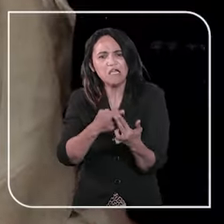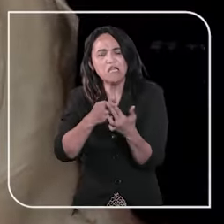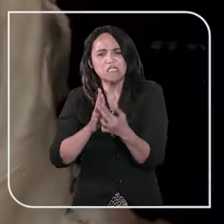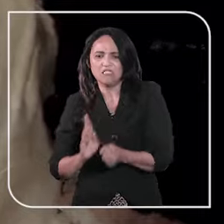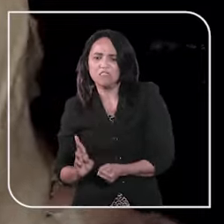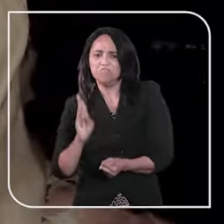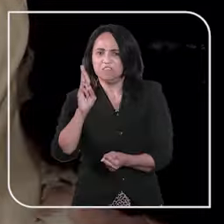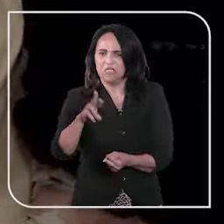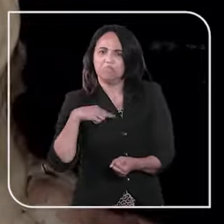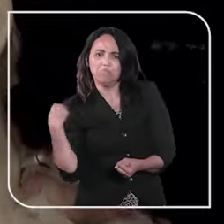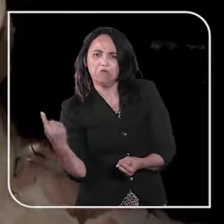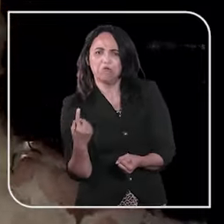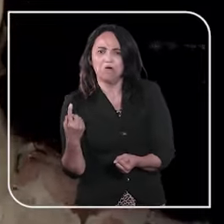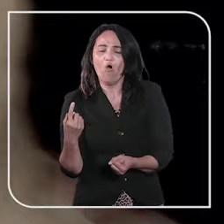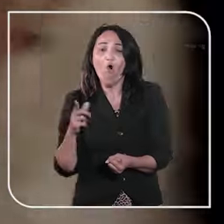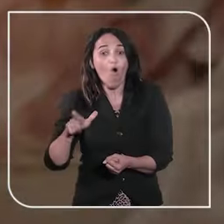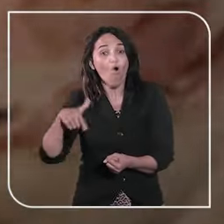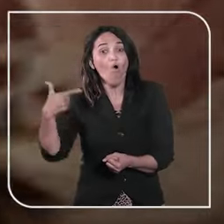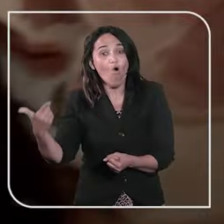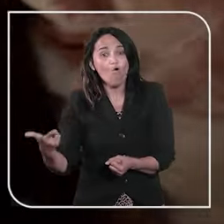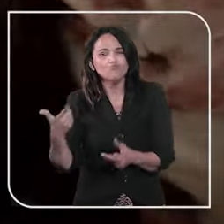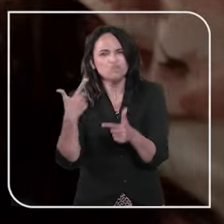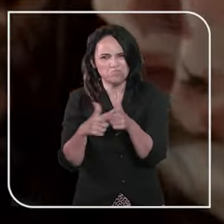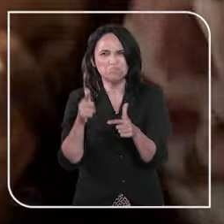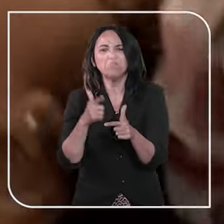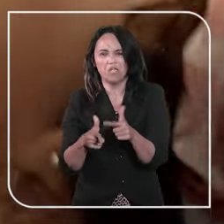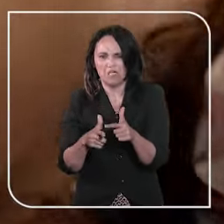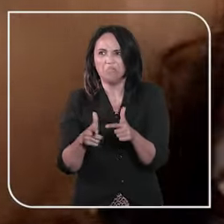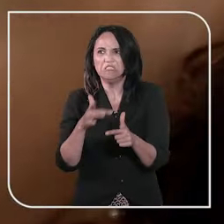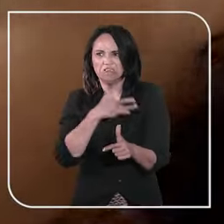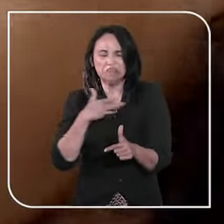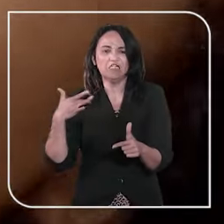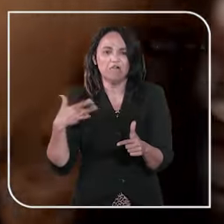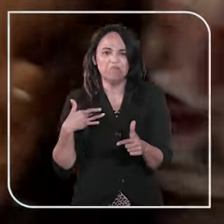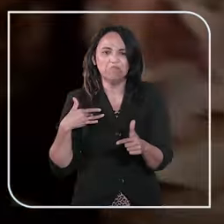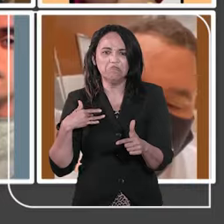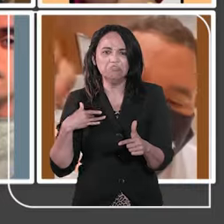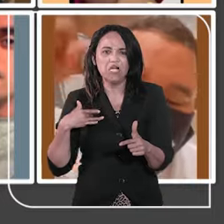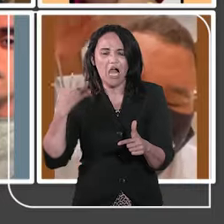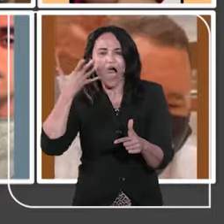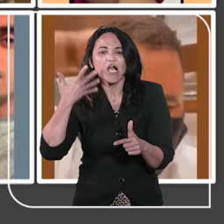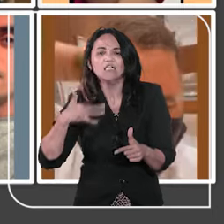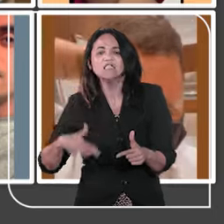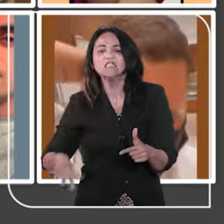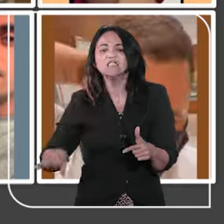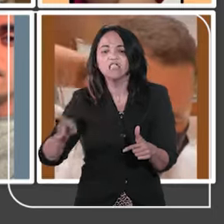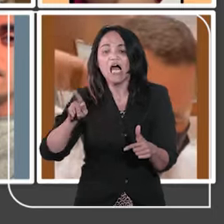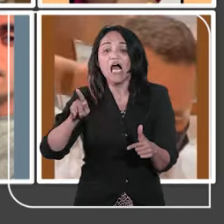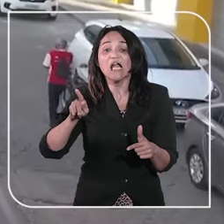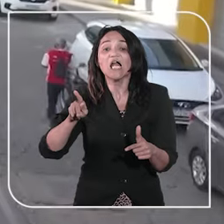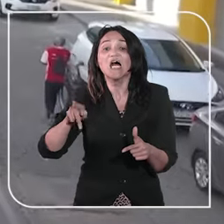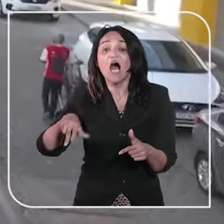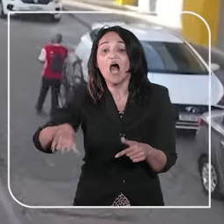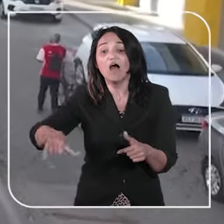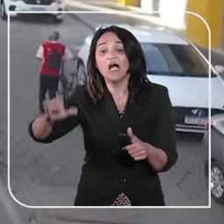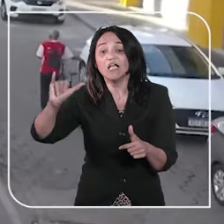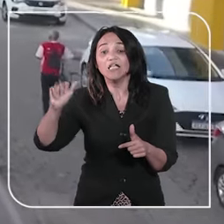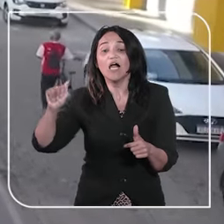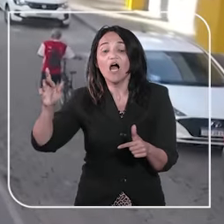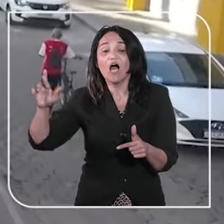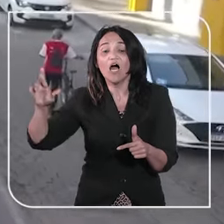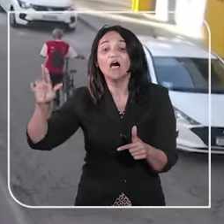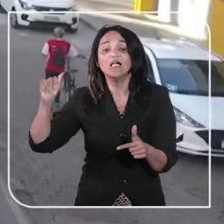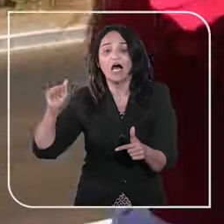nós. Outro caso que teve grande repercussão nacional envolveu a menina Chiara. A família fez uma campanha para arrecadar